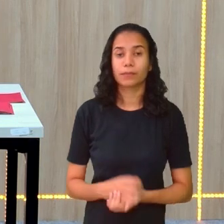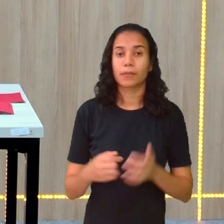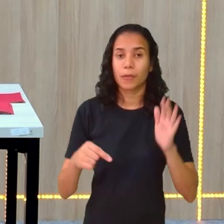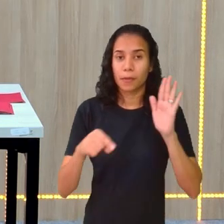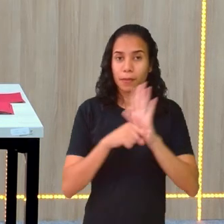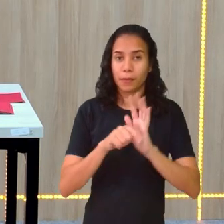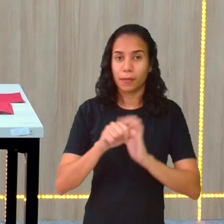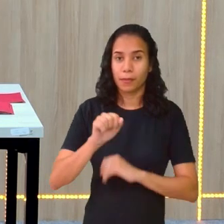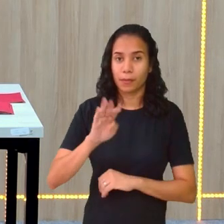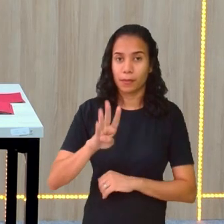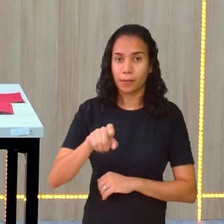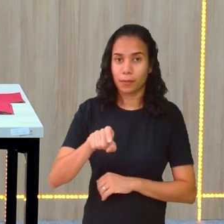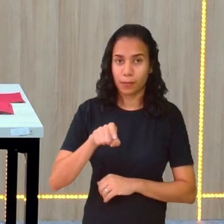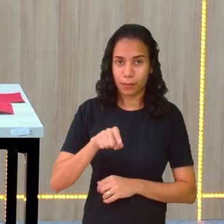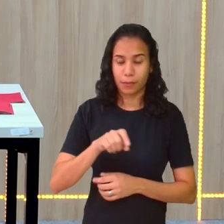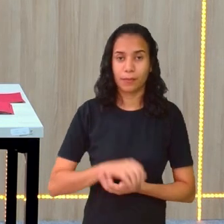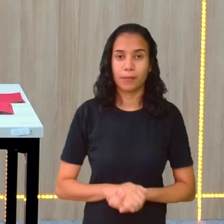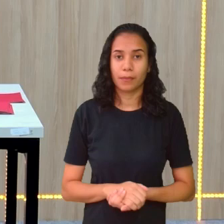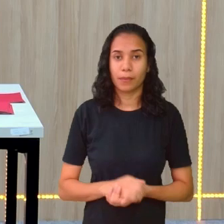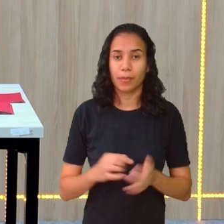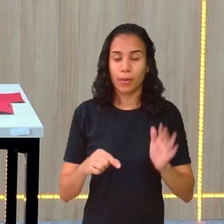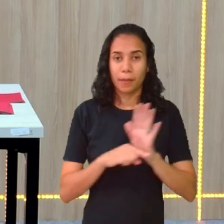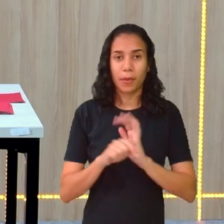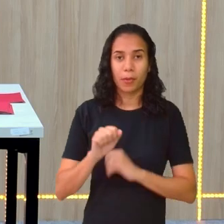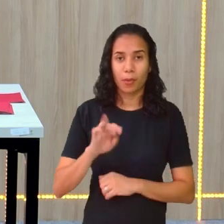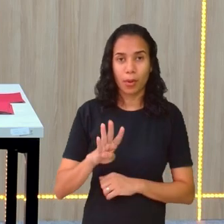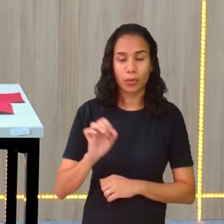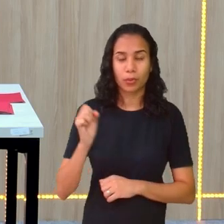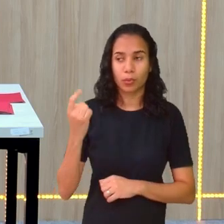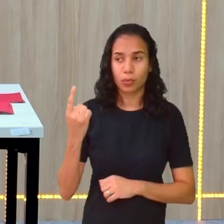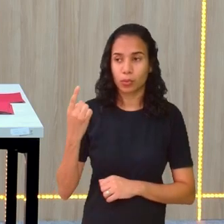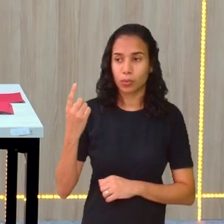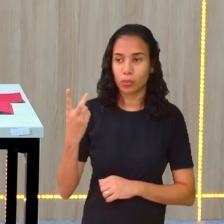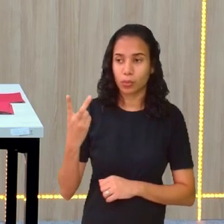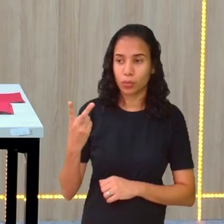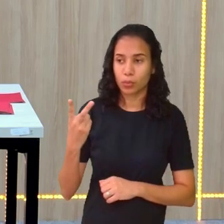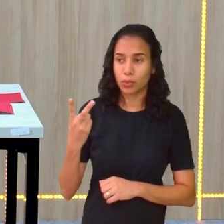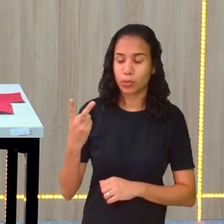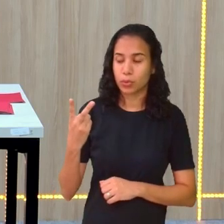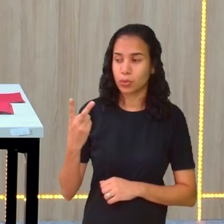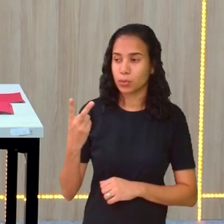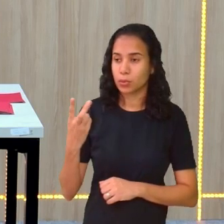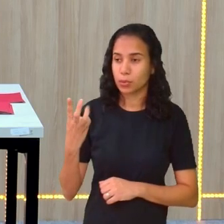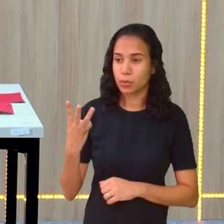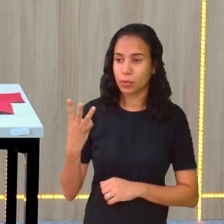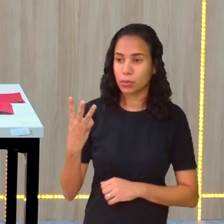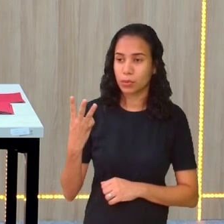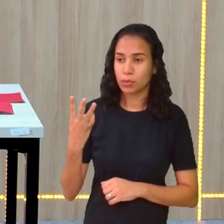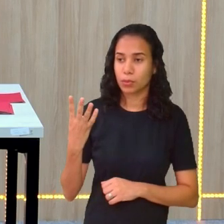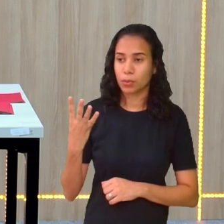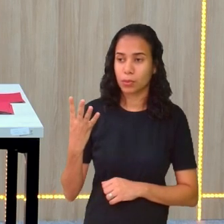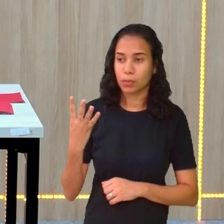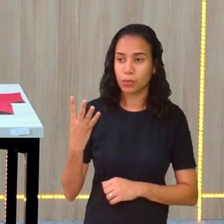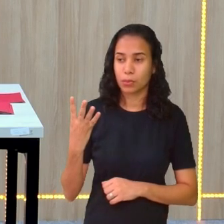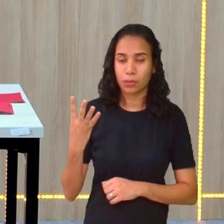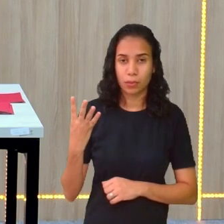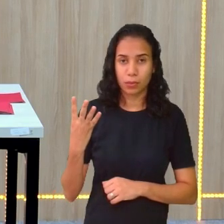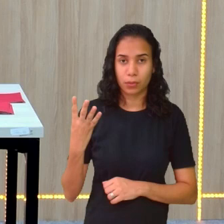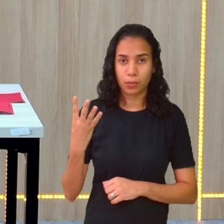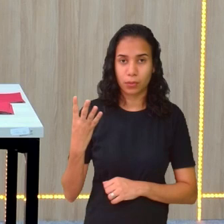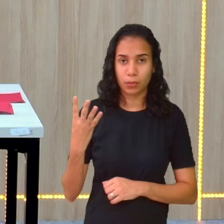Menos 4x. Menos 4x. 4. 1, 2, 3, 4.